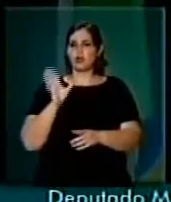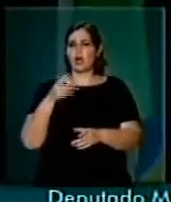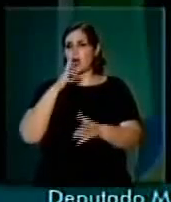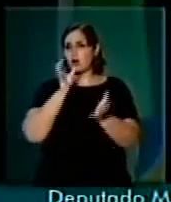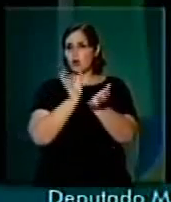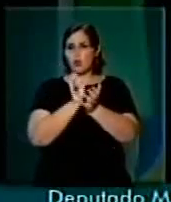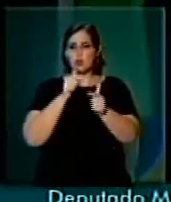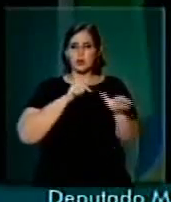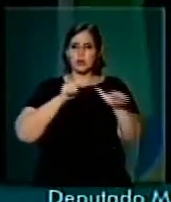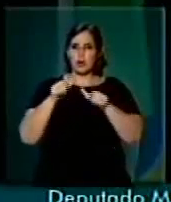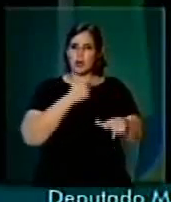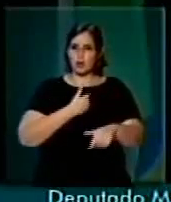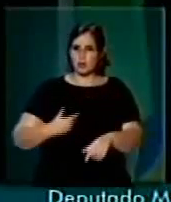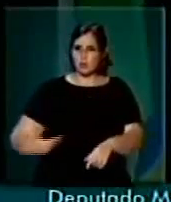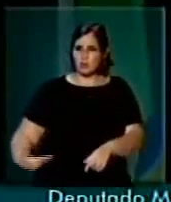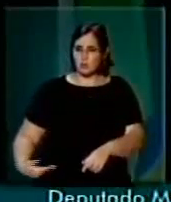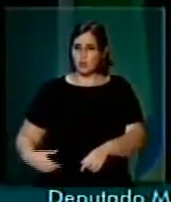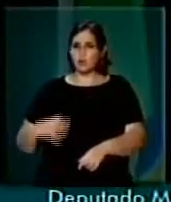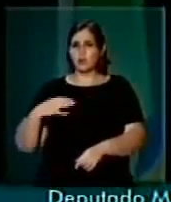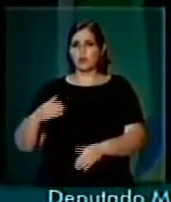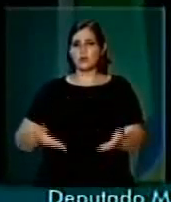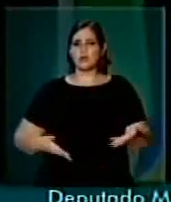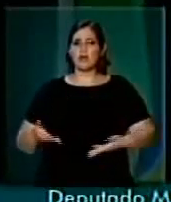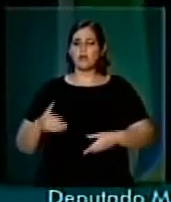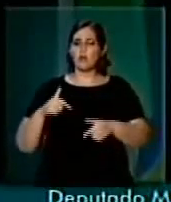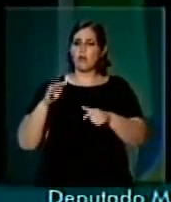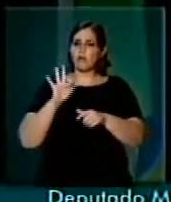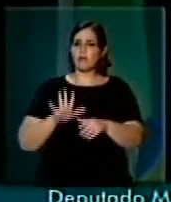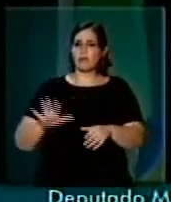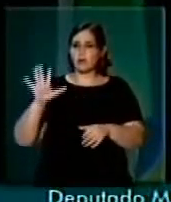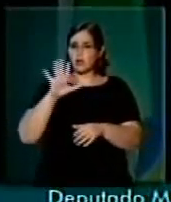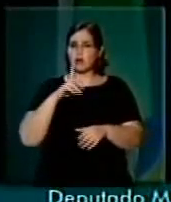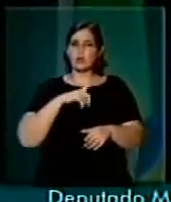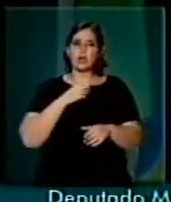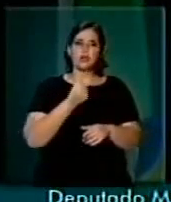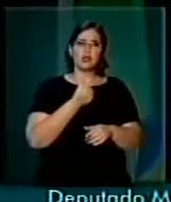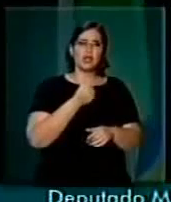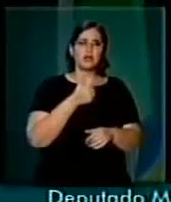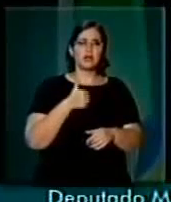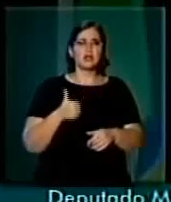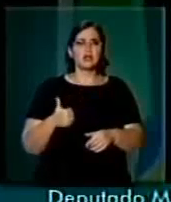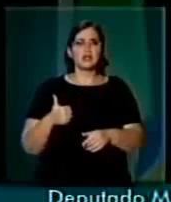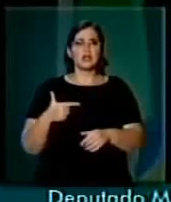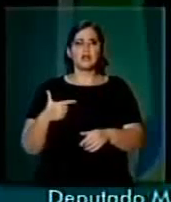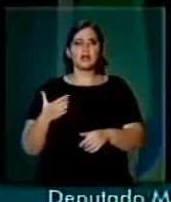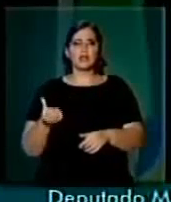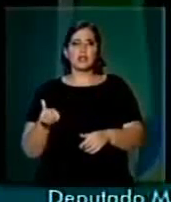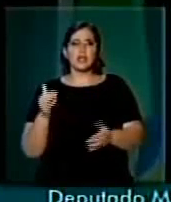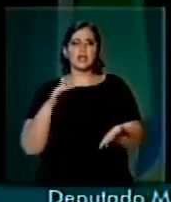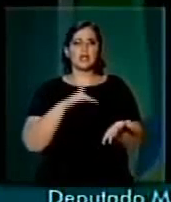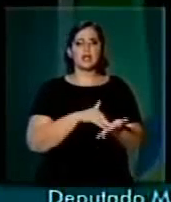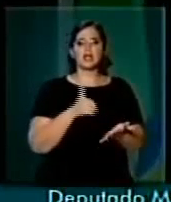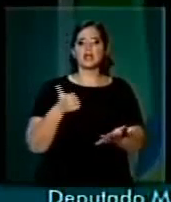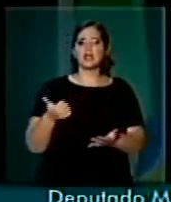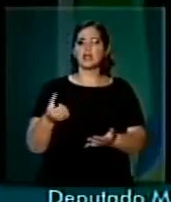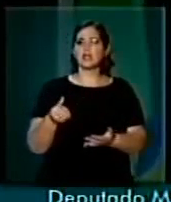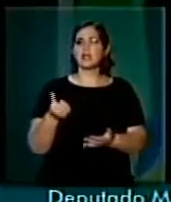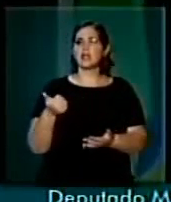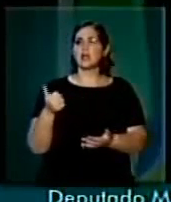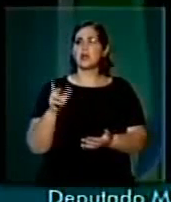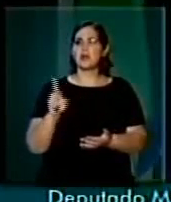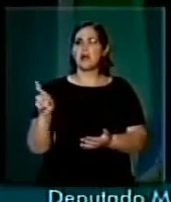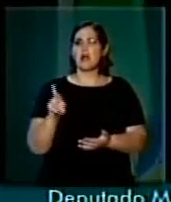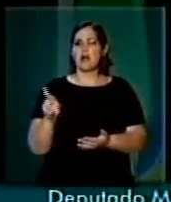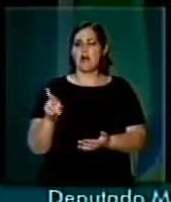e as servidoras públicos federais que varia de 126 a 161 reais e 99